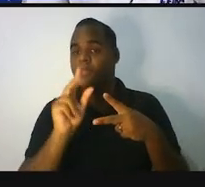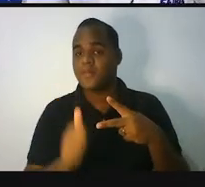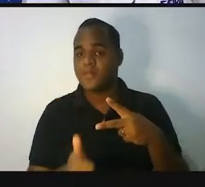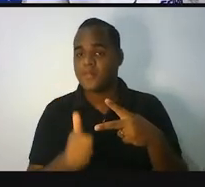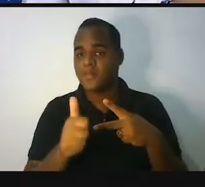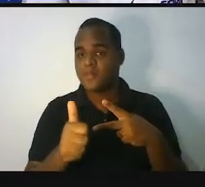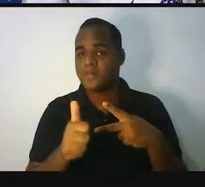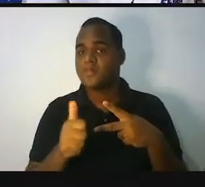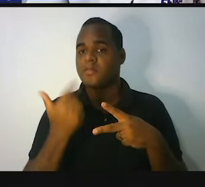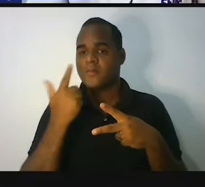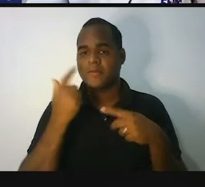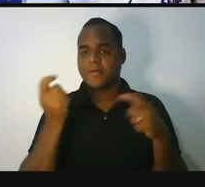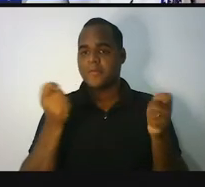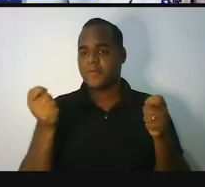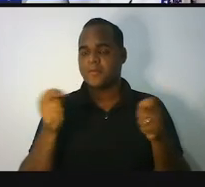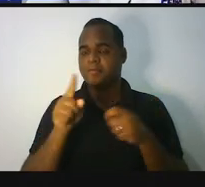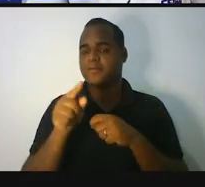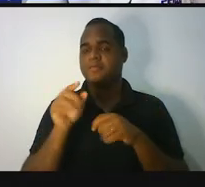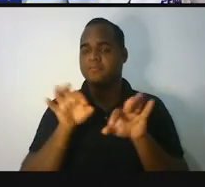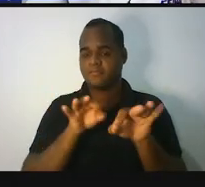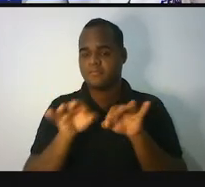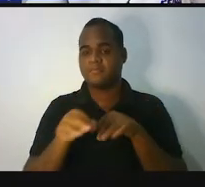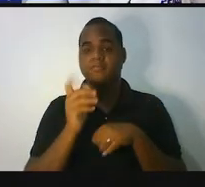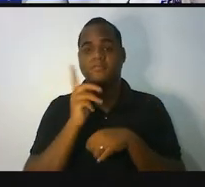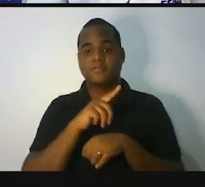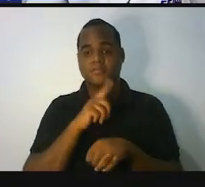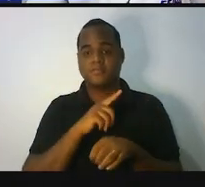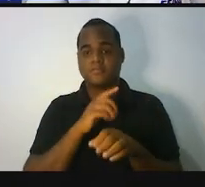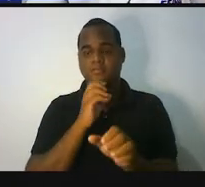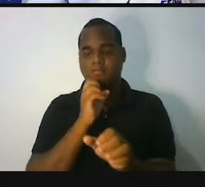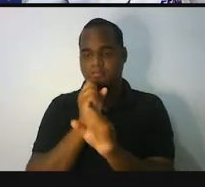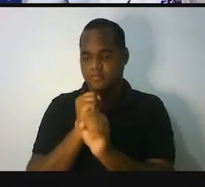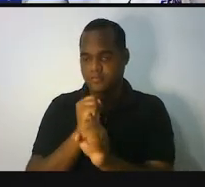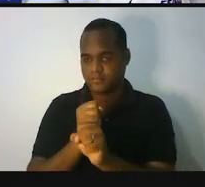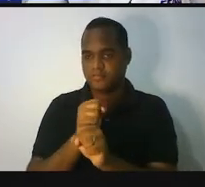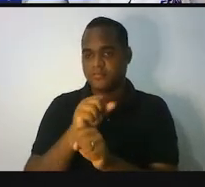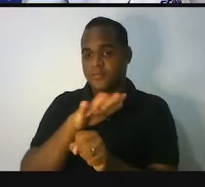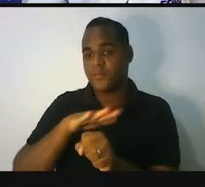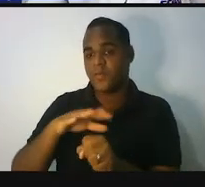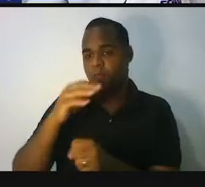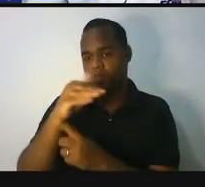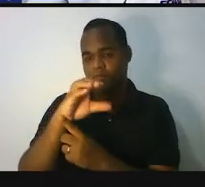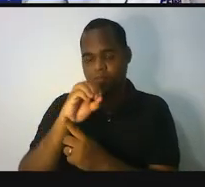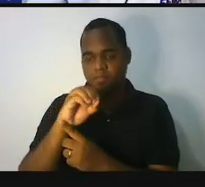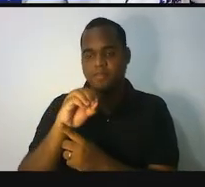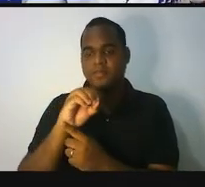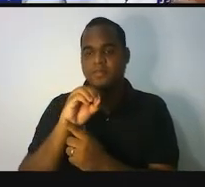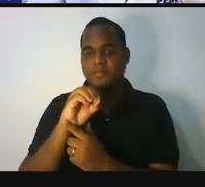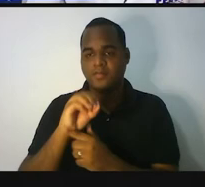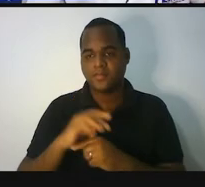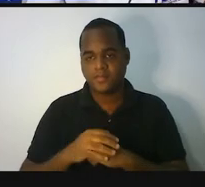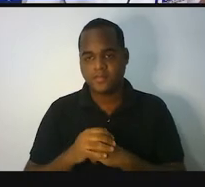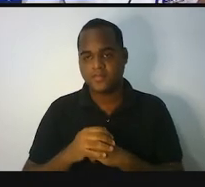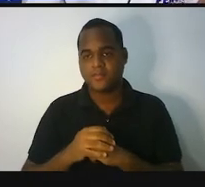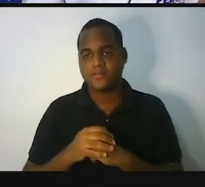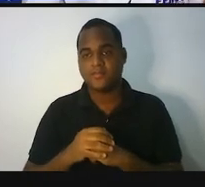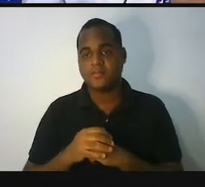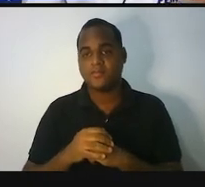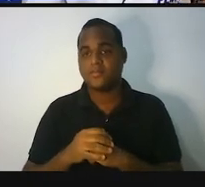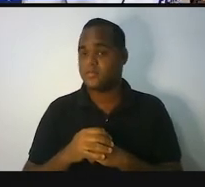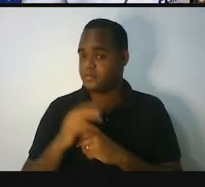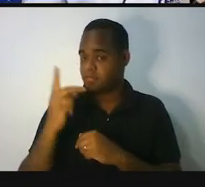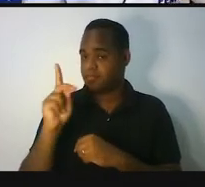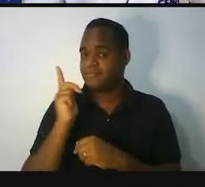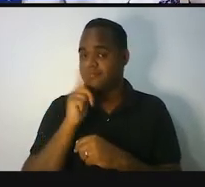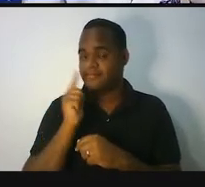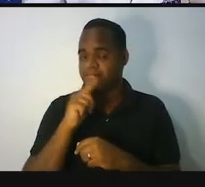pergunta anterior, você já vai saber a soma da população dos 10 e de lá também